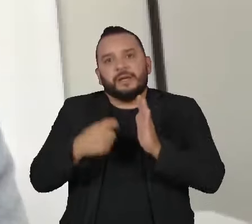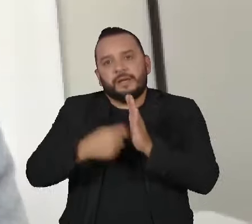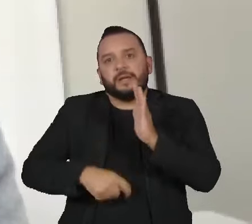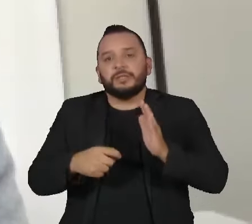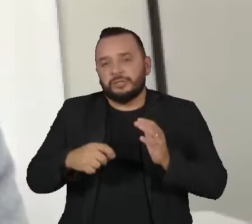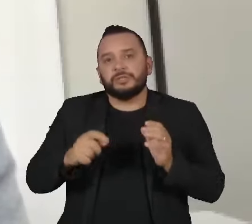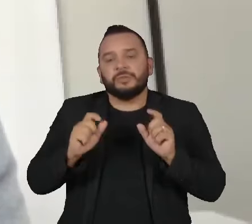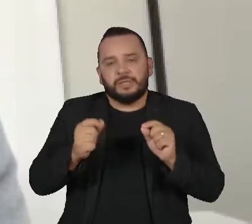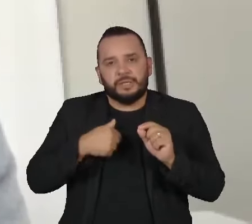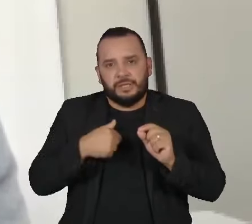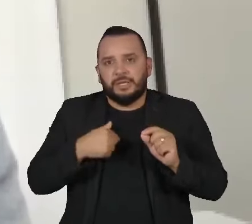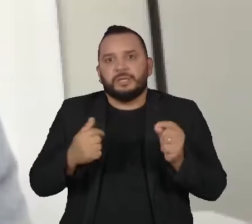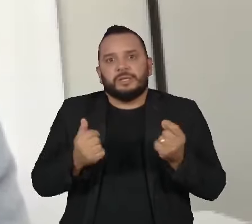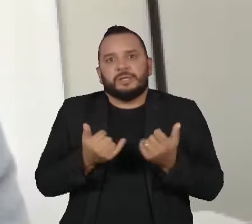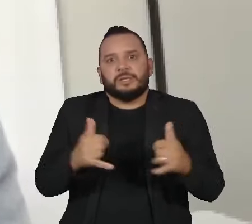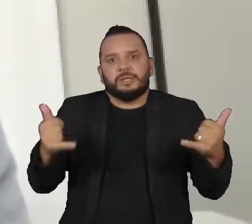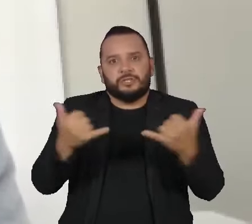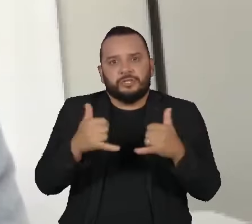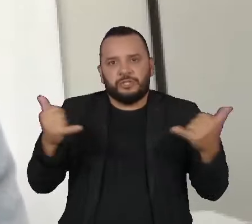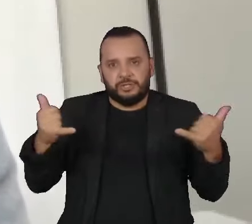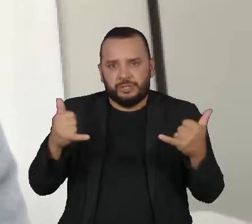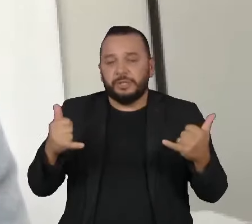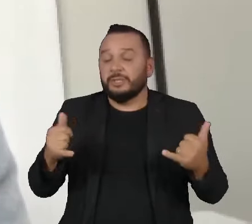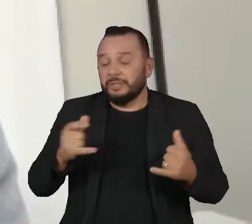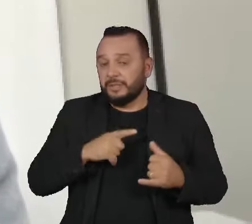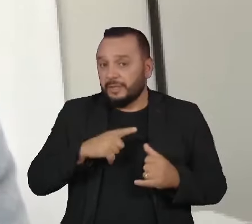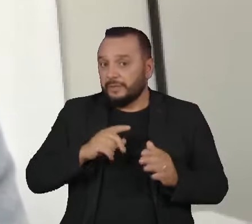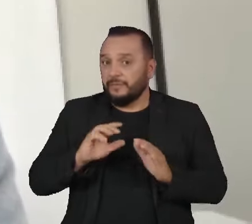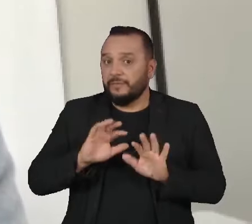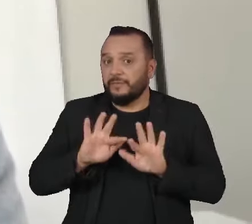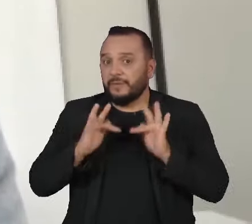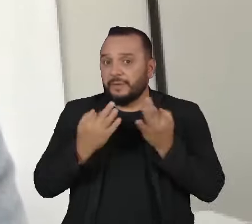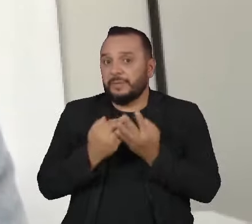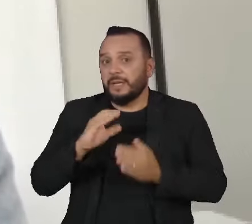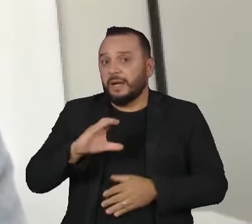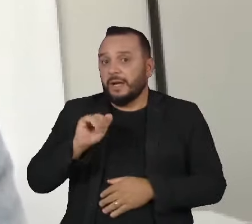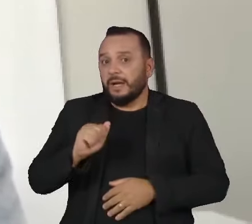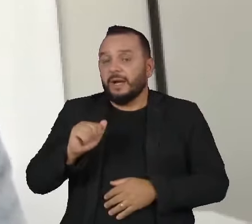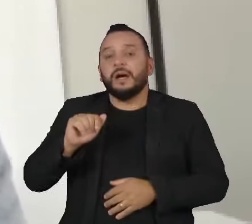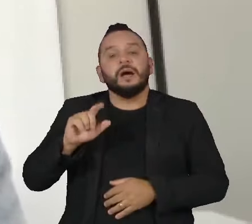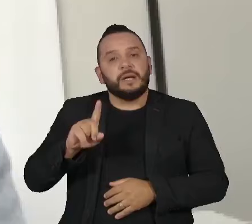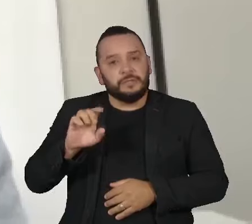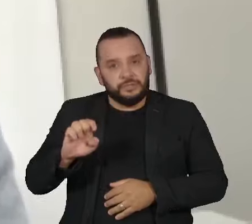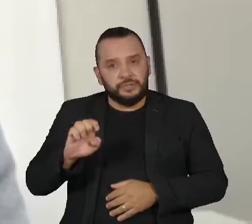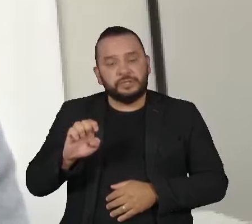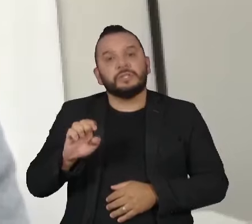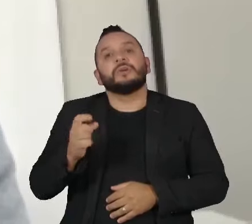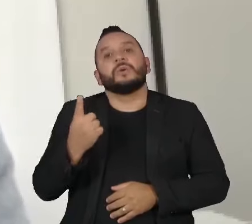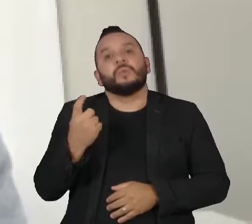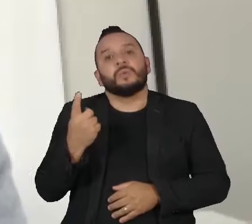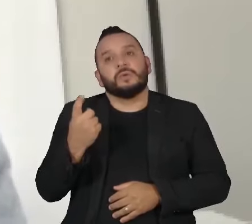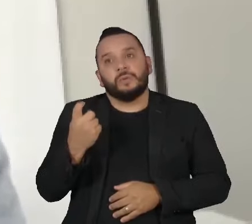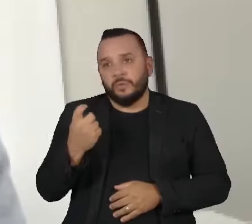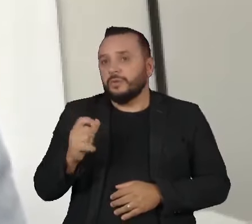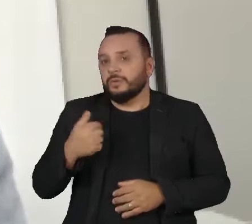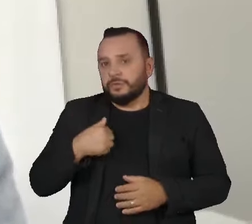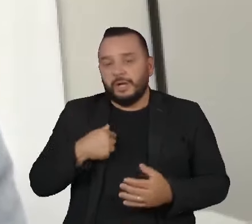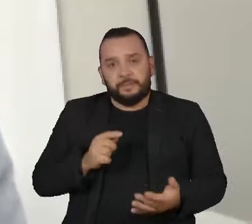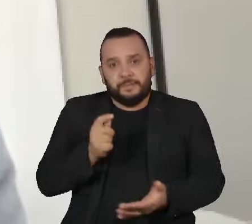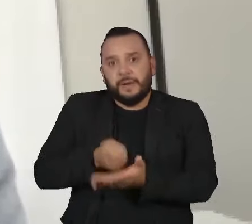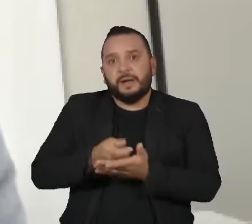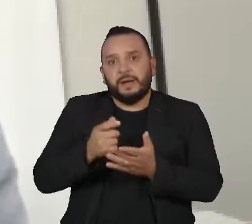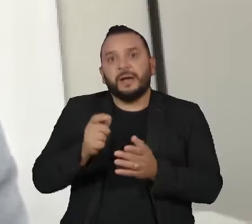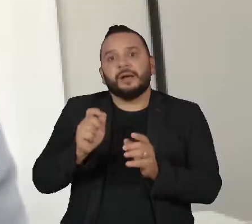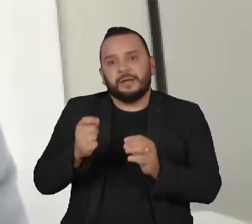distribuição. Que as famílias do Cade Único, de baixa renda, portanto, elas não paguem a tarifa de distribuição.